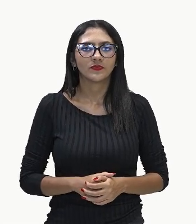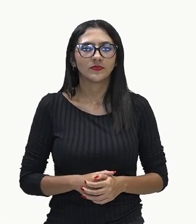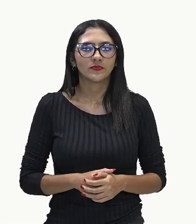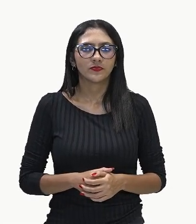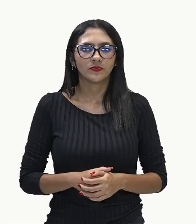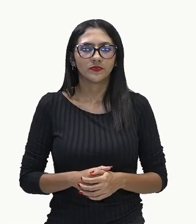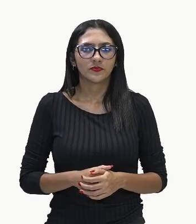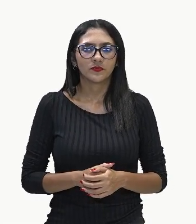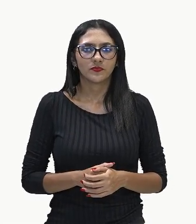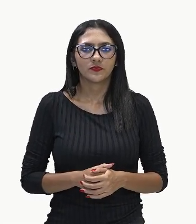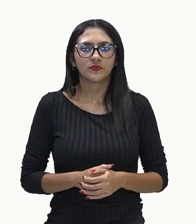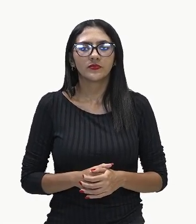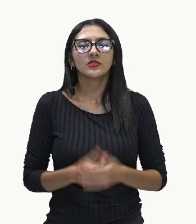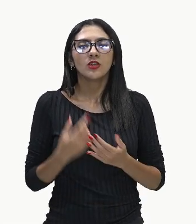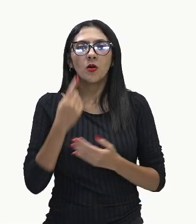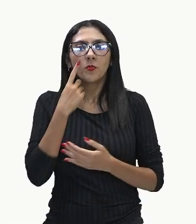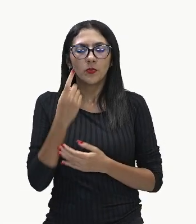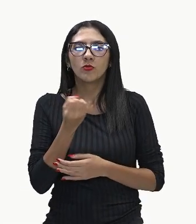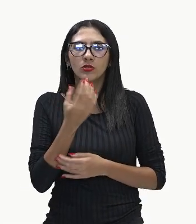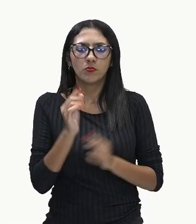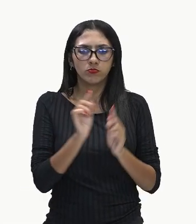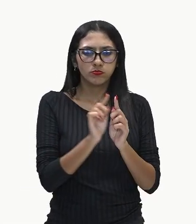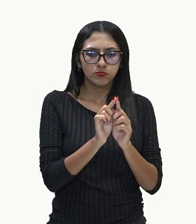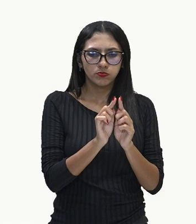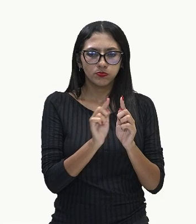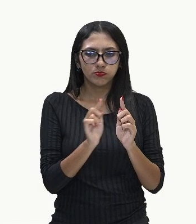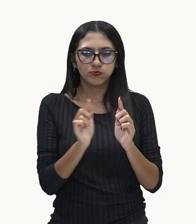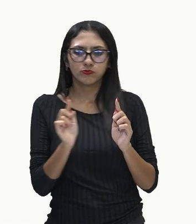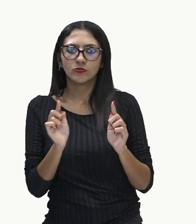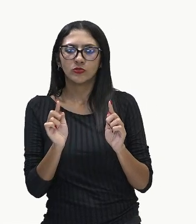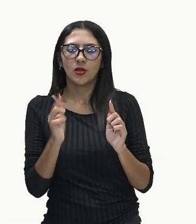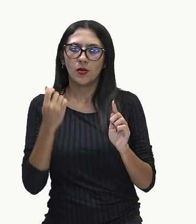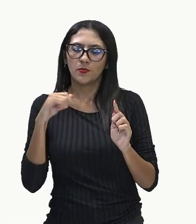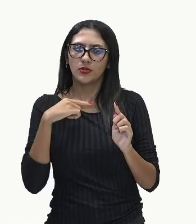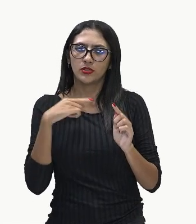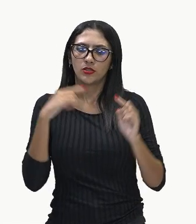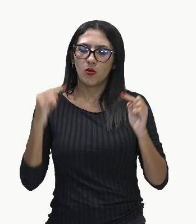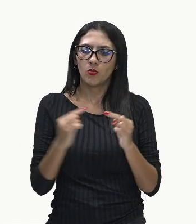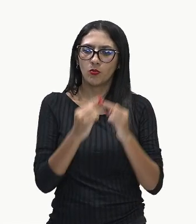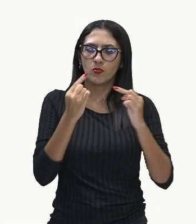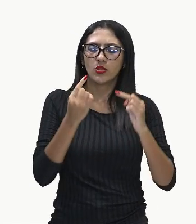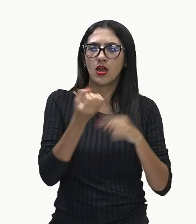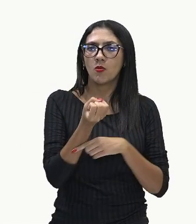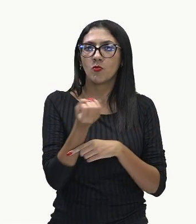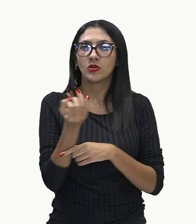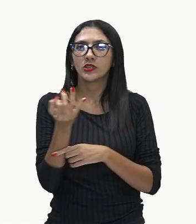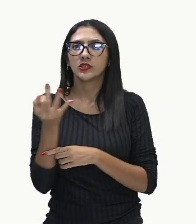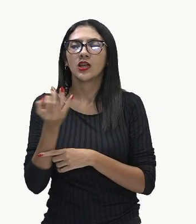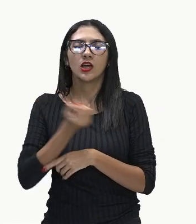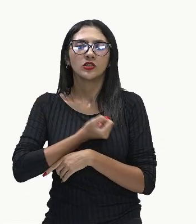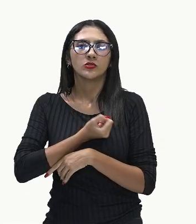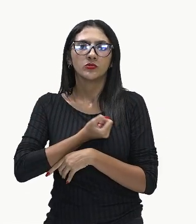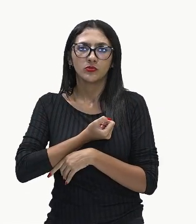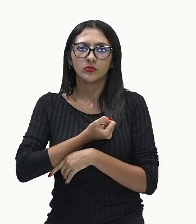comprimento de cada barra deve ser proporcional à quantidade de unidade vendida correspondente.